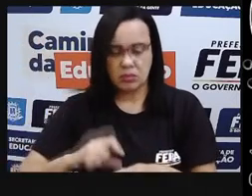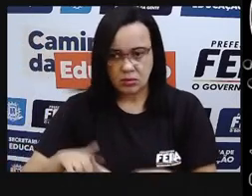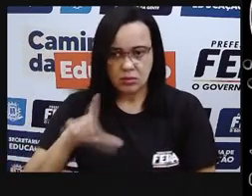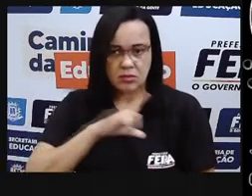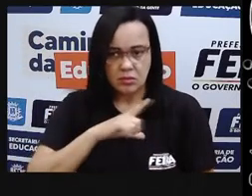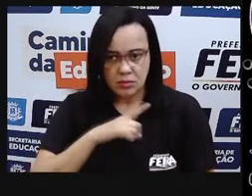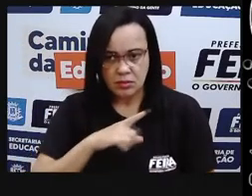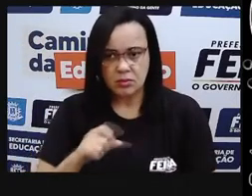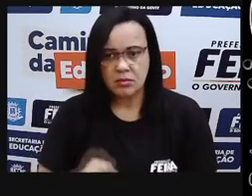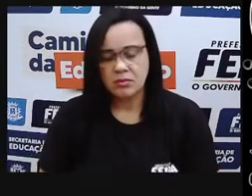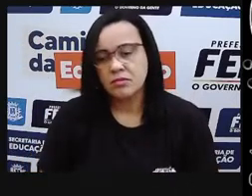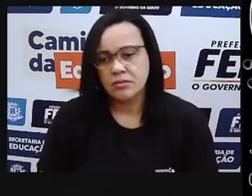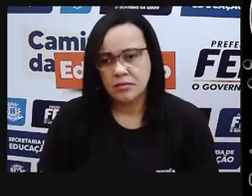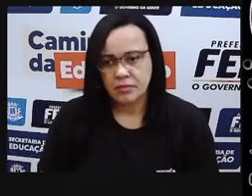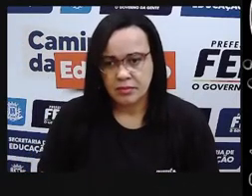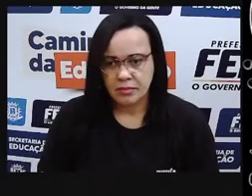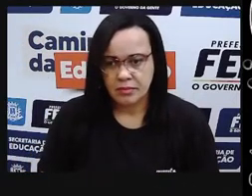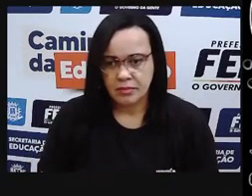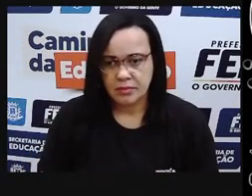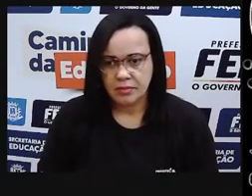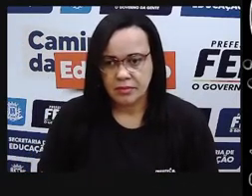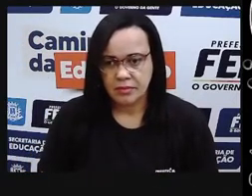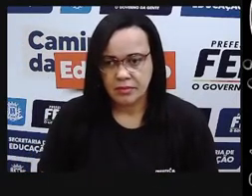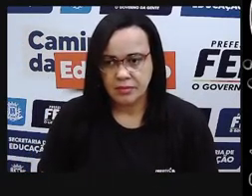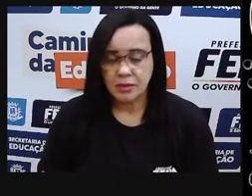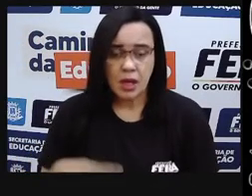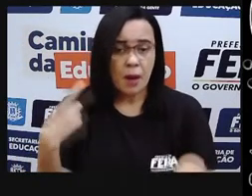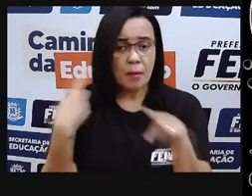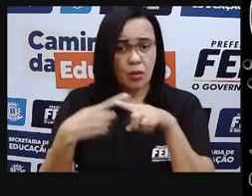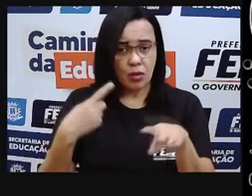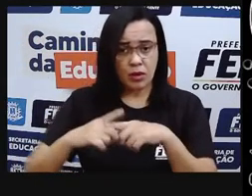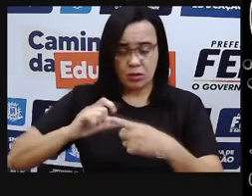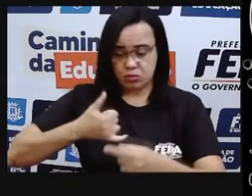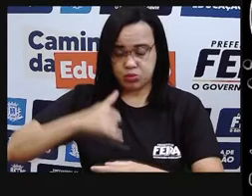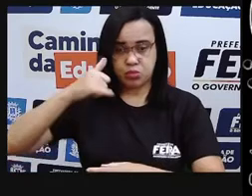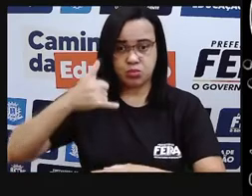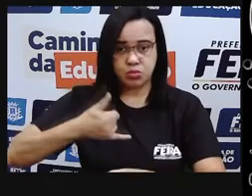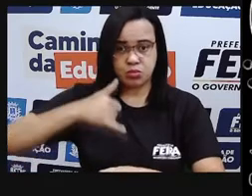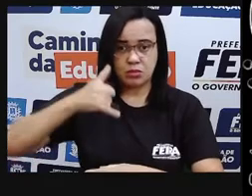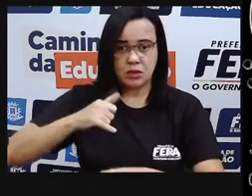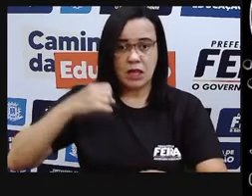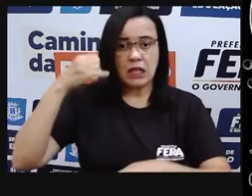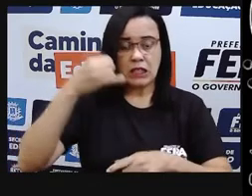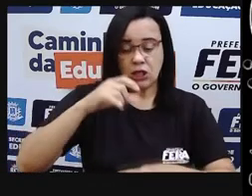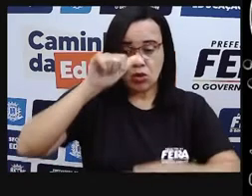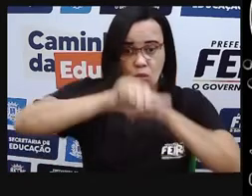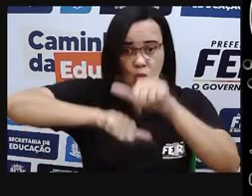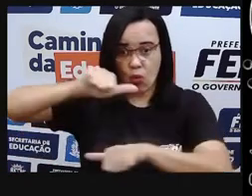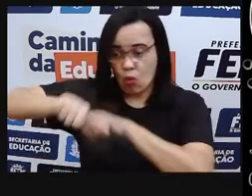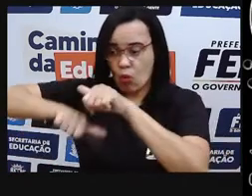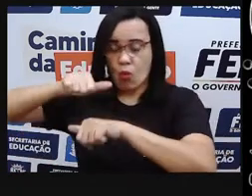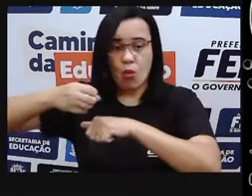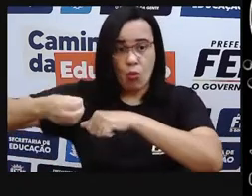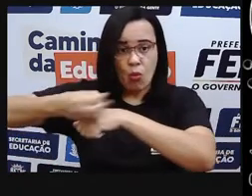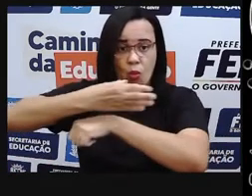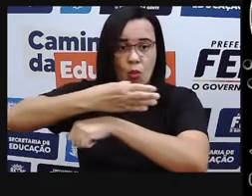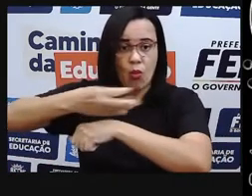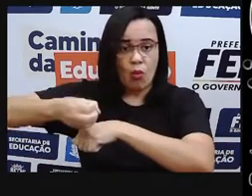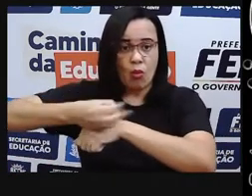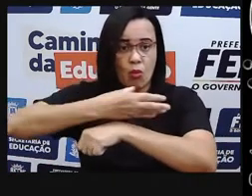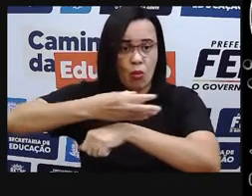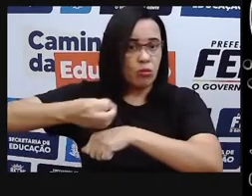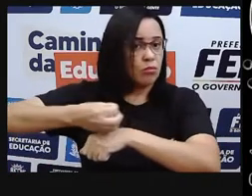e ela tem uma reposição natural no ambiente. Ok? Quando a gente pensa em energia não